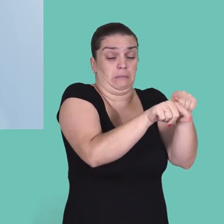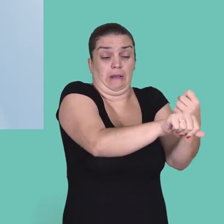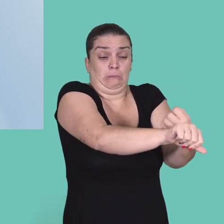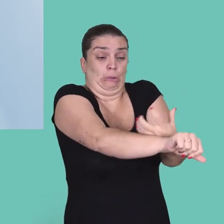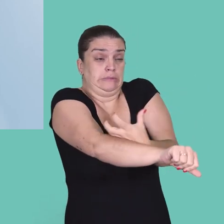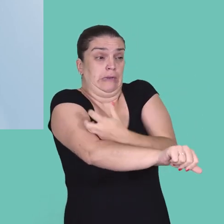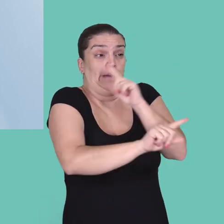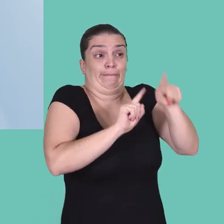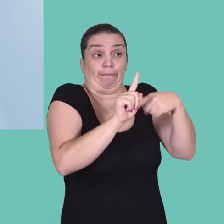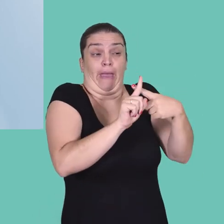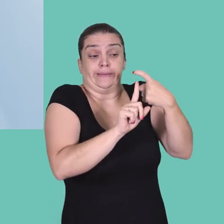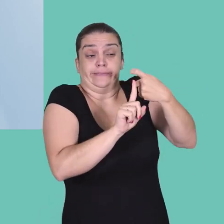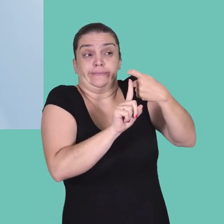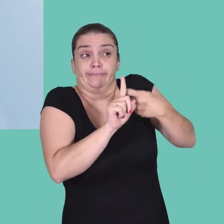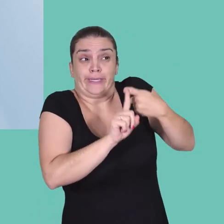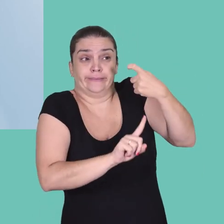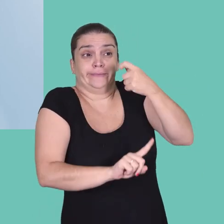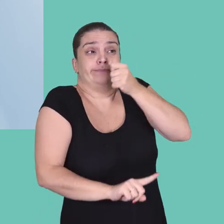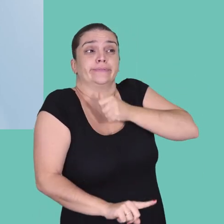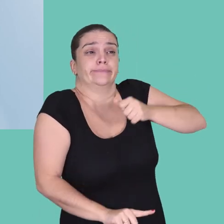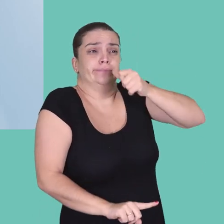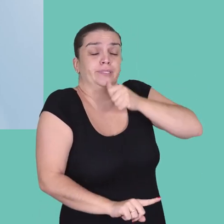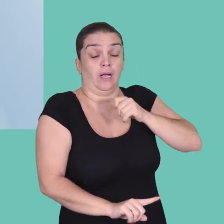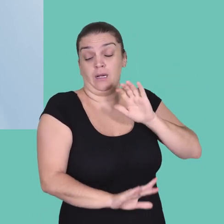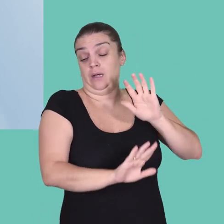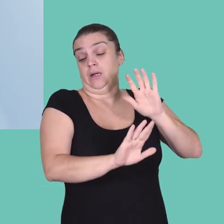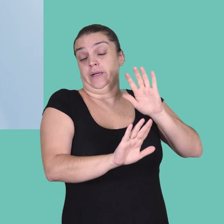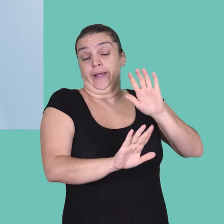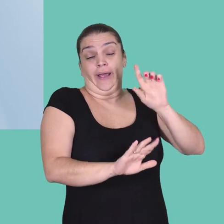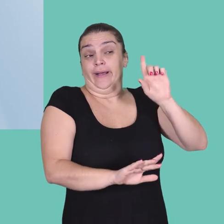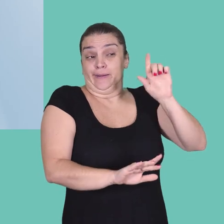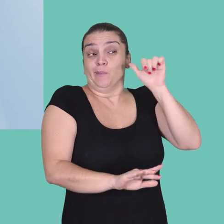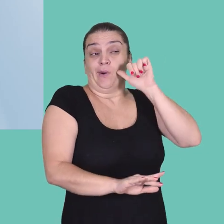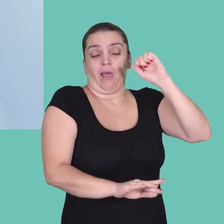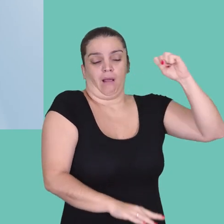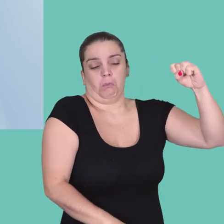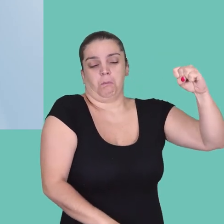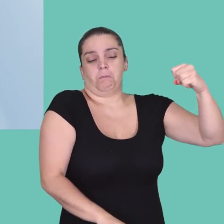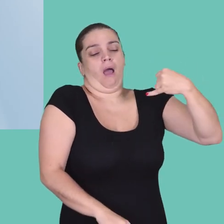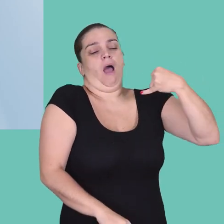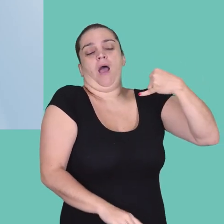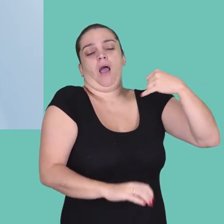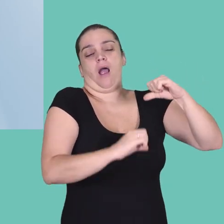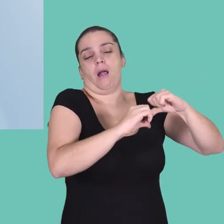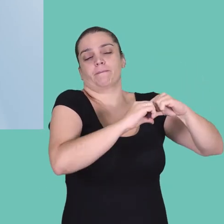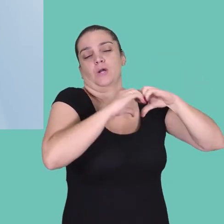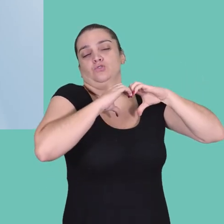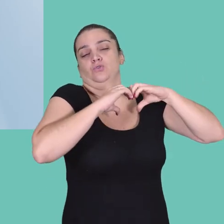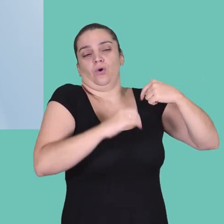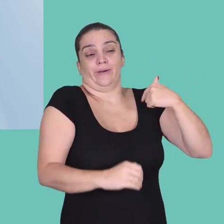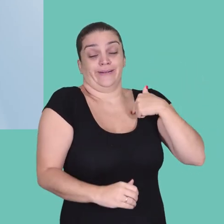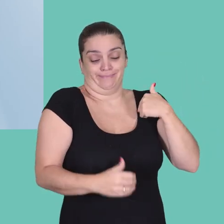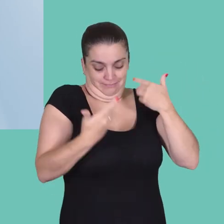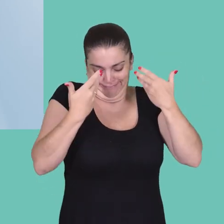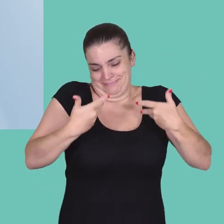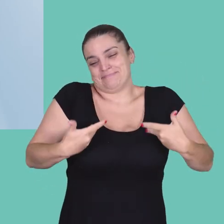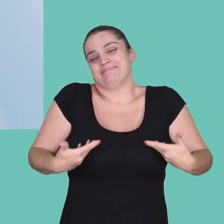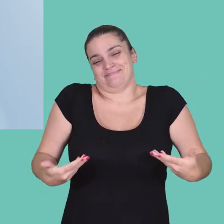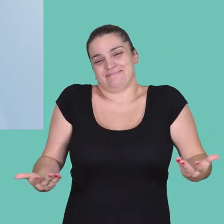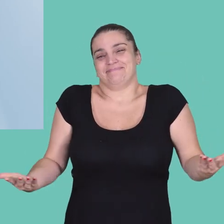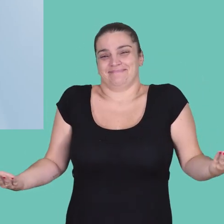quedam emocionais uma vez ao mês. O peor, se apassionam. Mas é